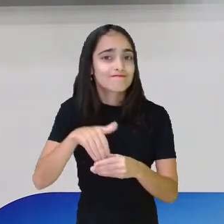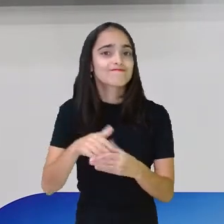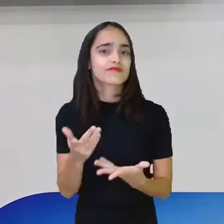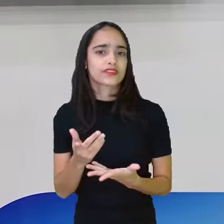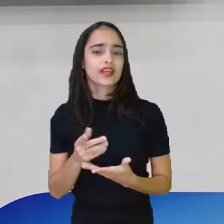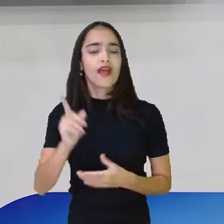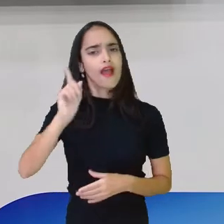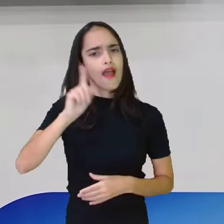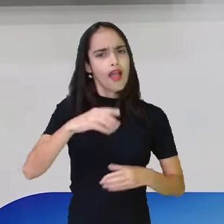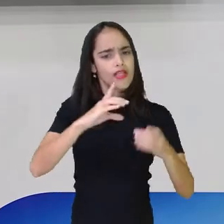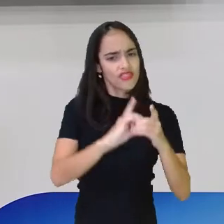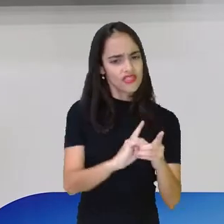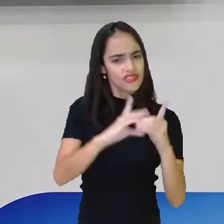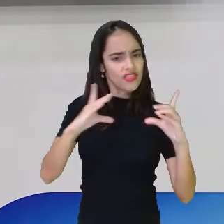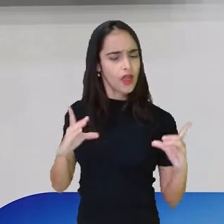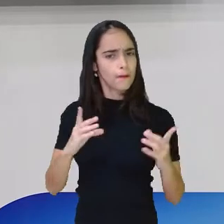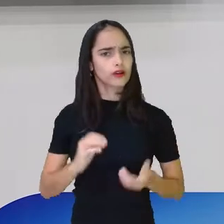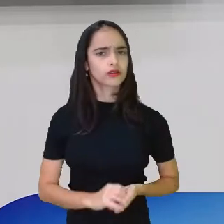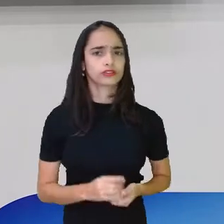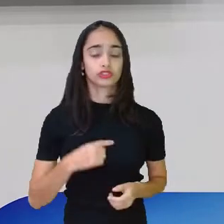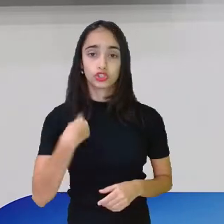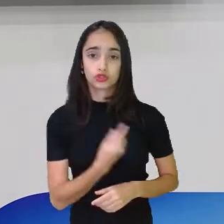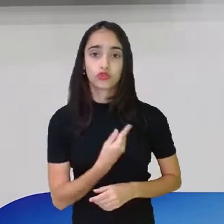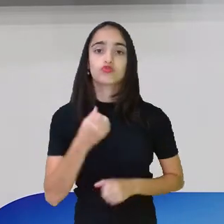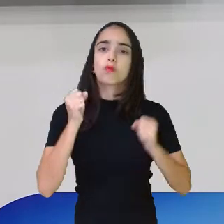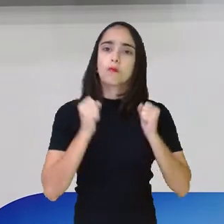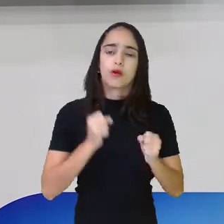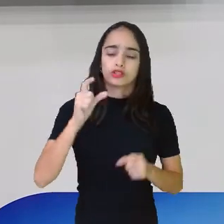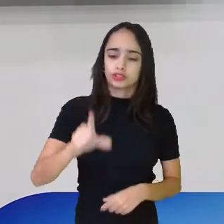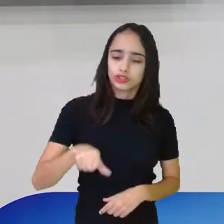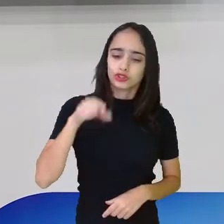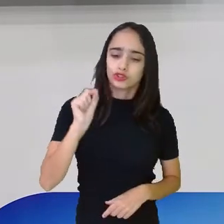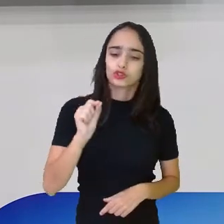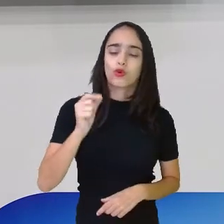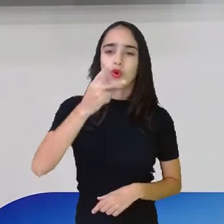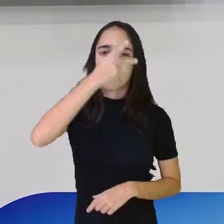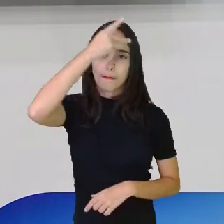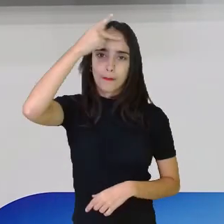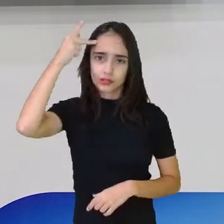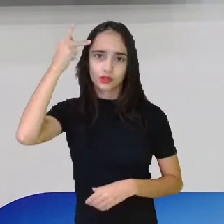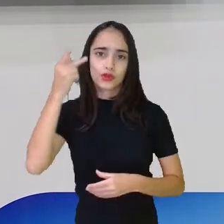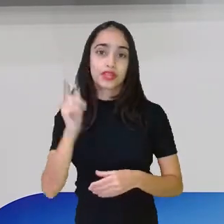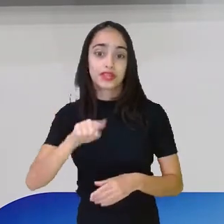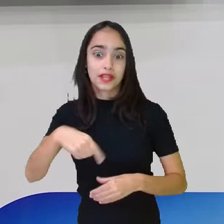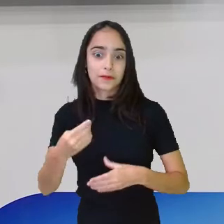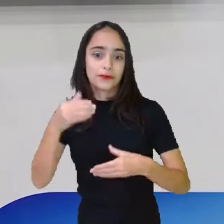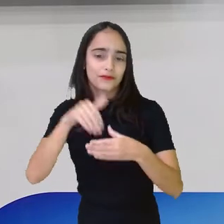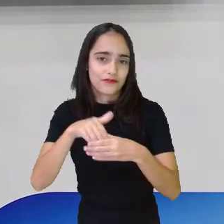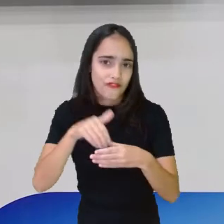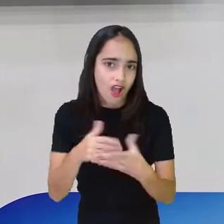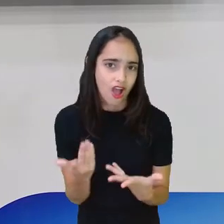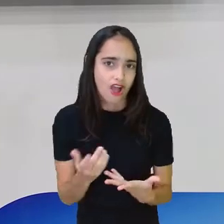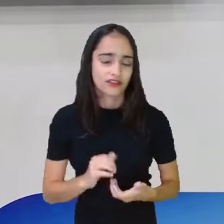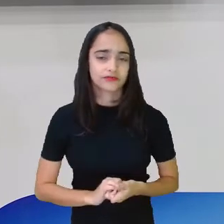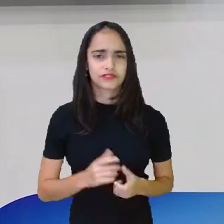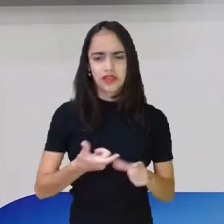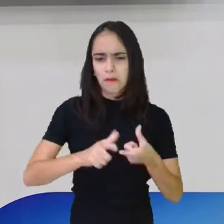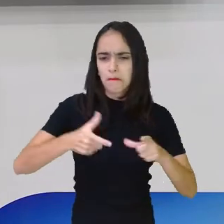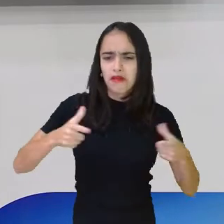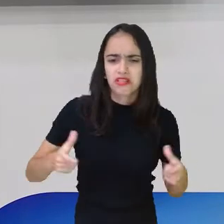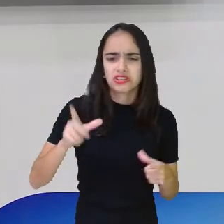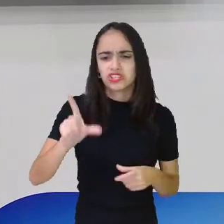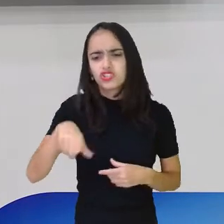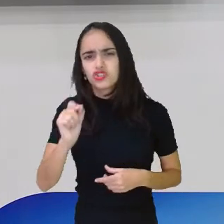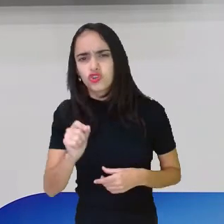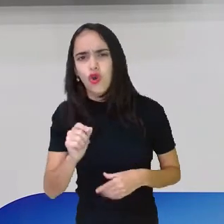democrática, que a gente vai lá, escolhe os nossos candidatos e vota. E a maioria decide quem é que